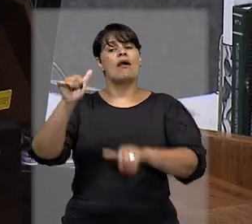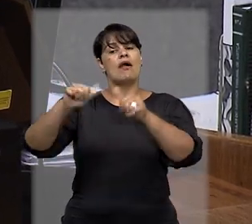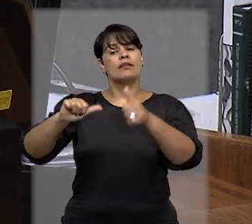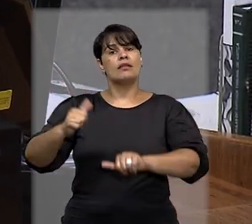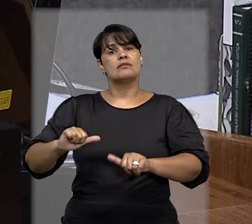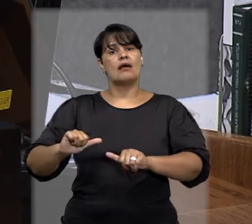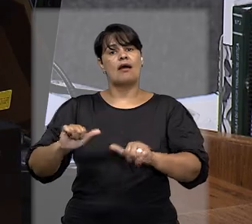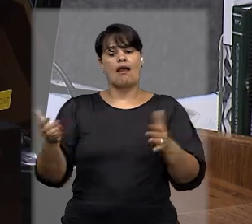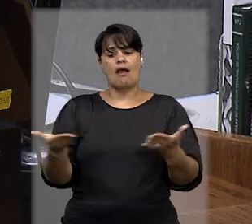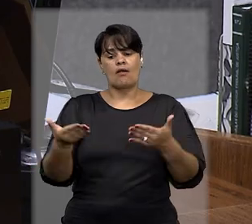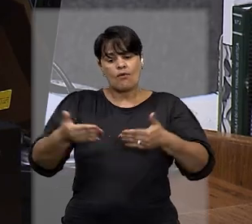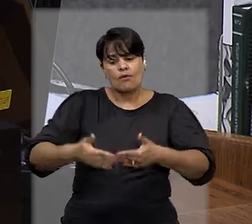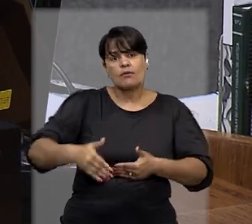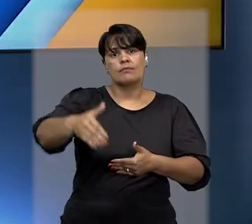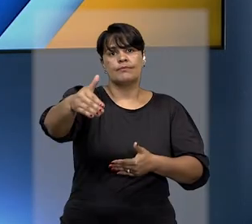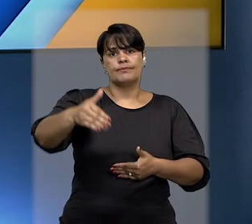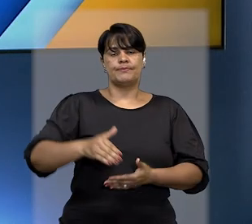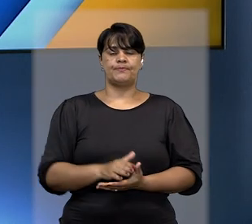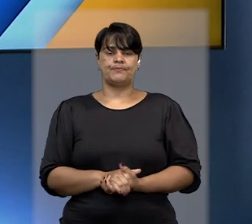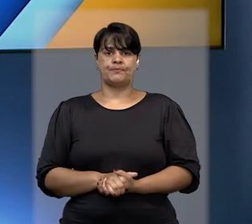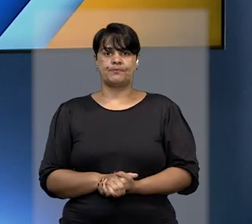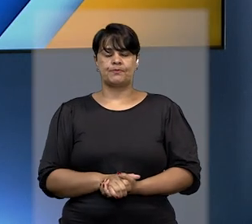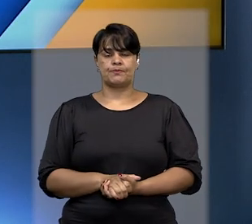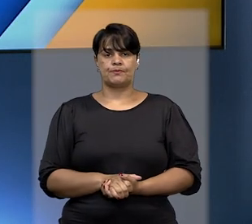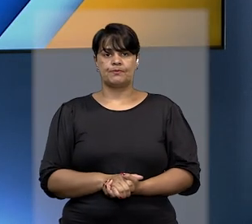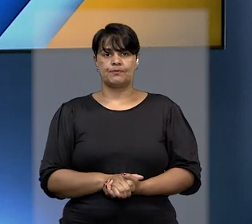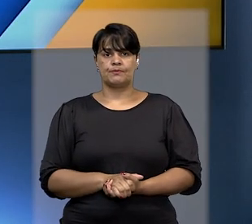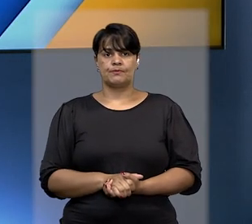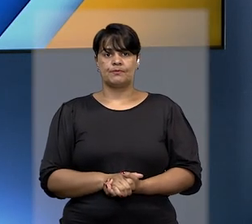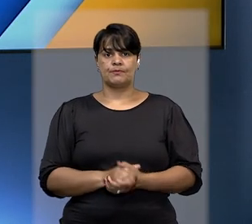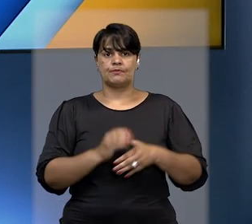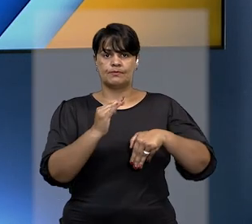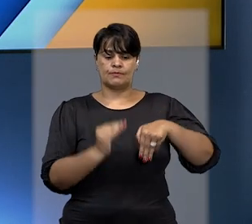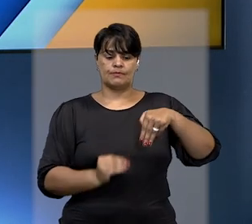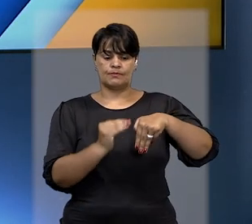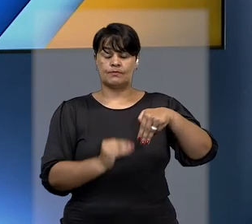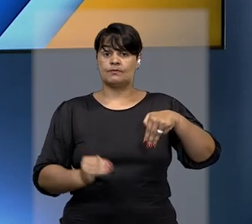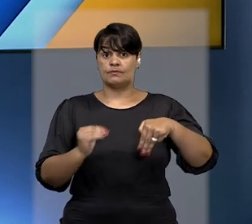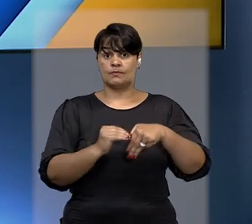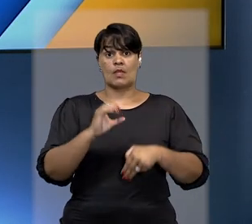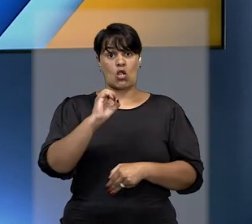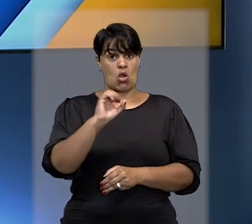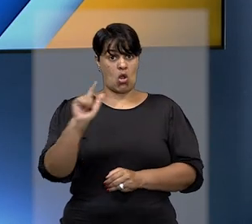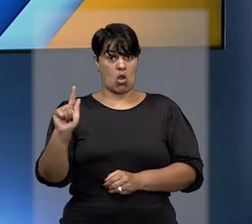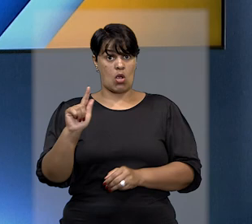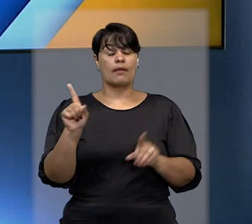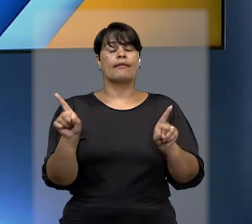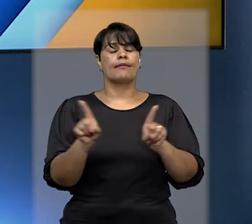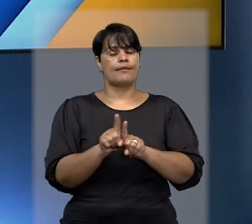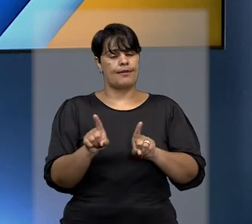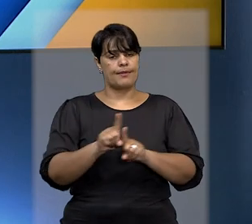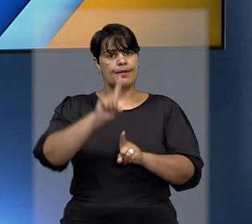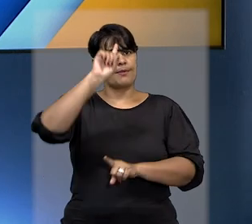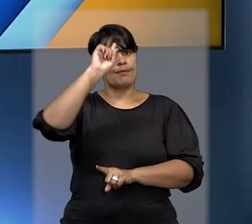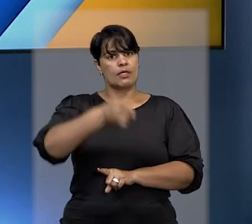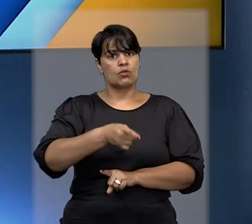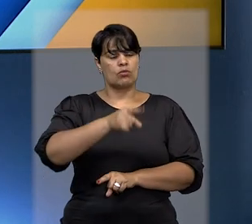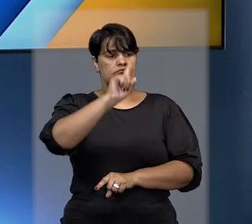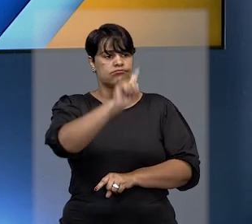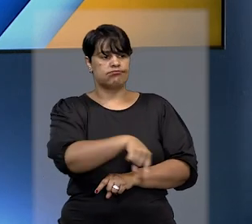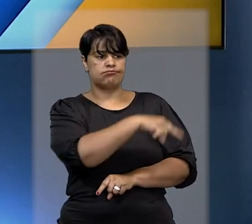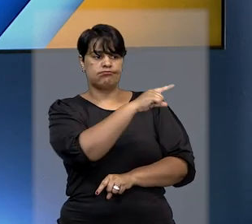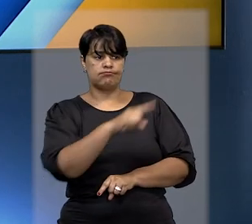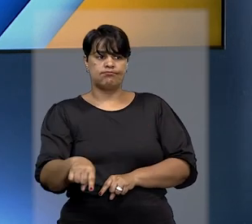após o recesso forense. O ministro Og Fernandes também determinou que fosse suspensa a